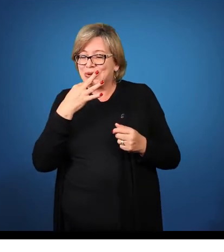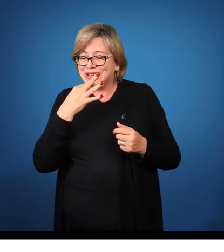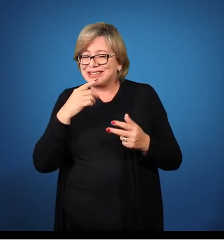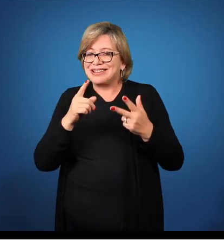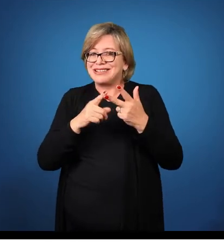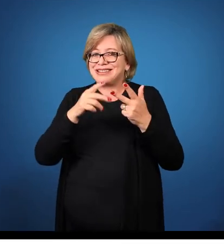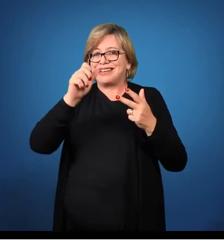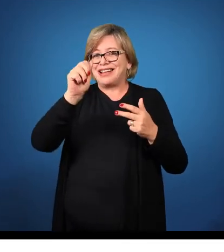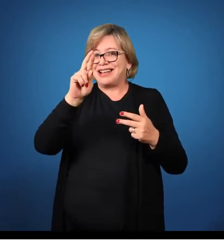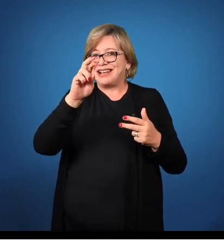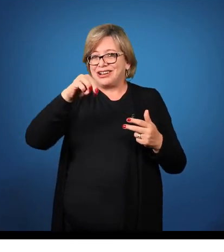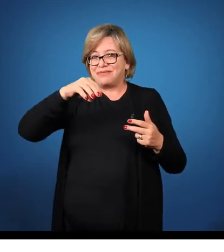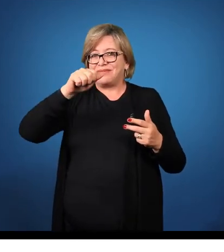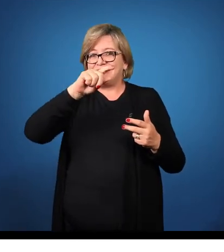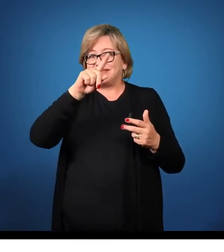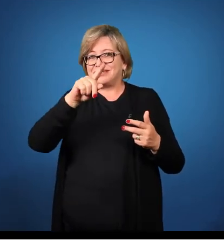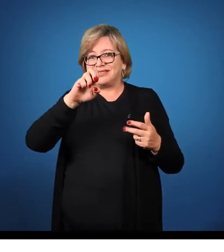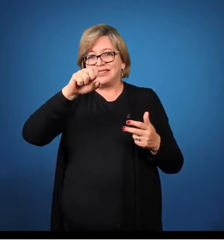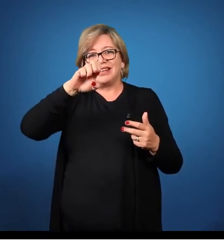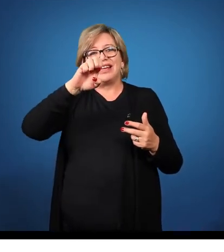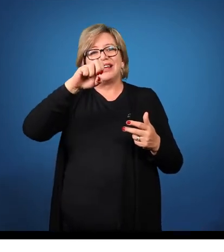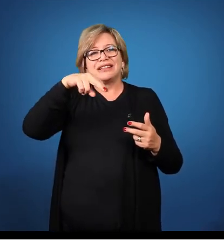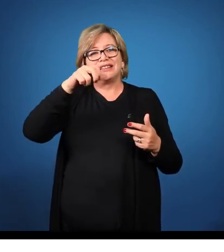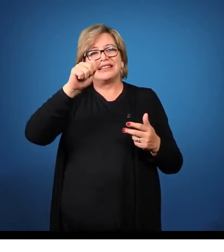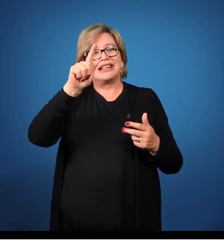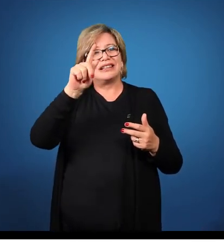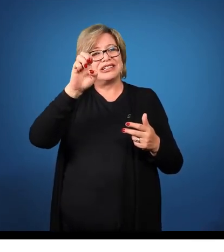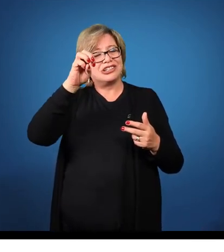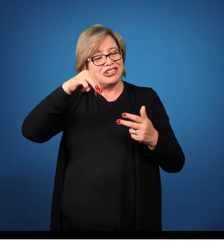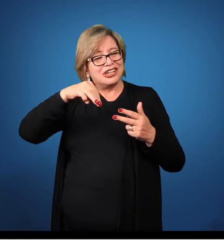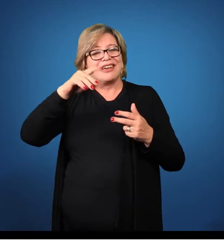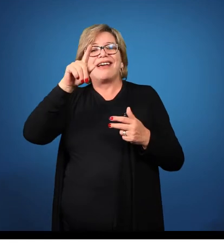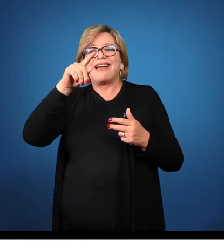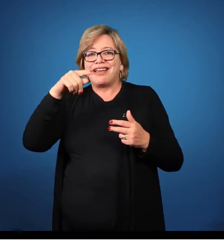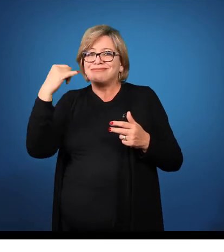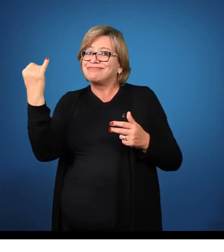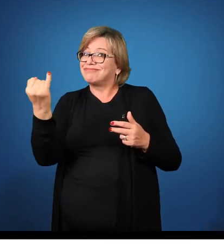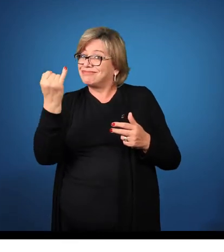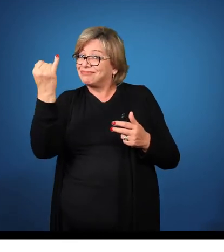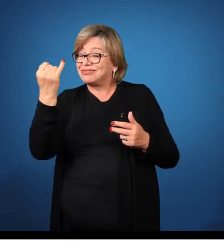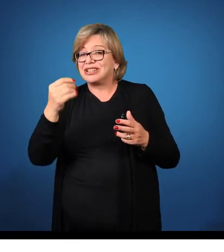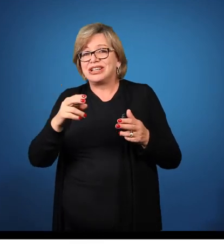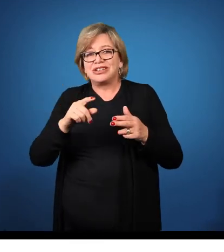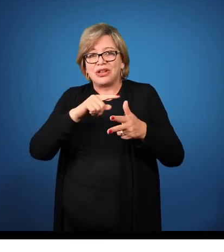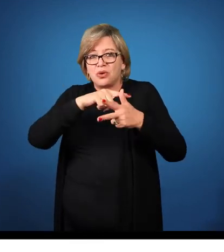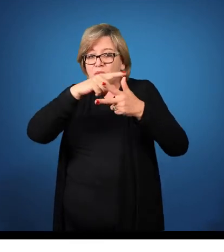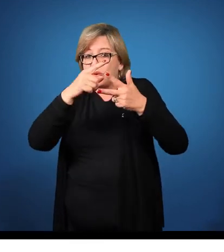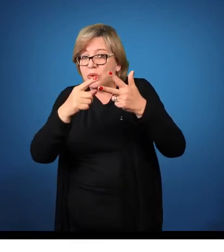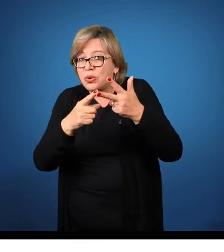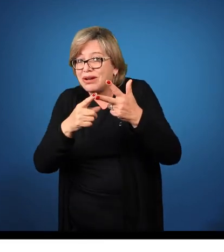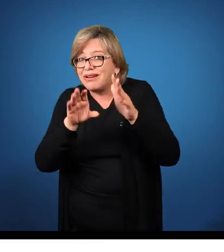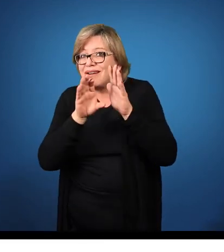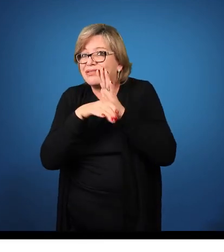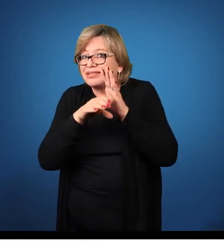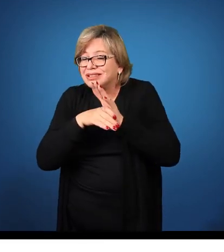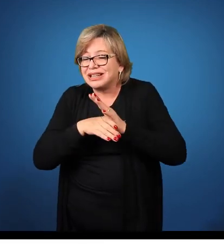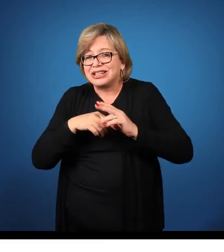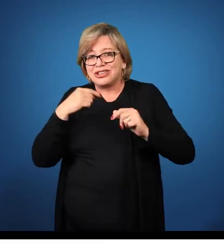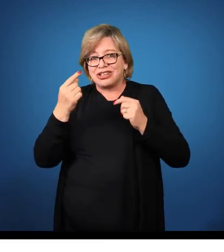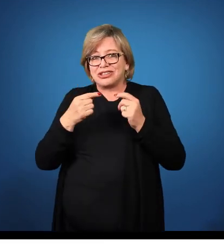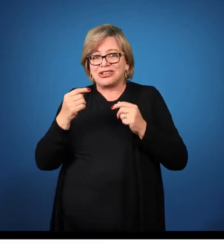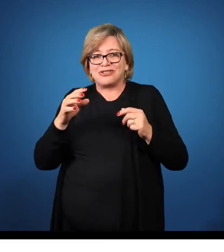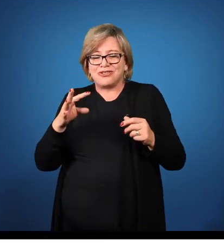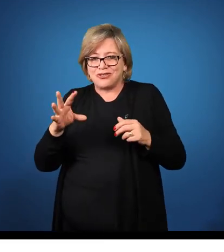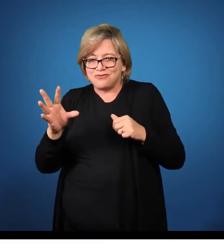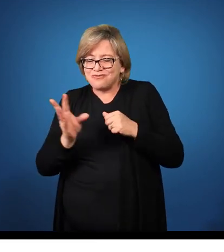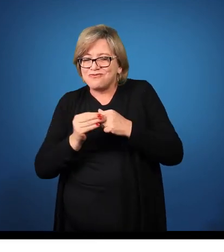da logística. Portanto, conhecer esses conceitos, mais do que criar um conhecimento